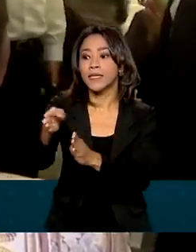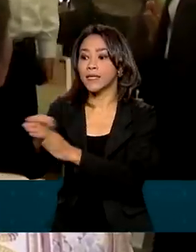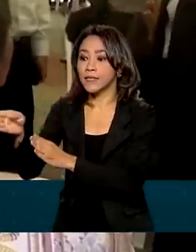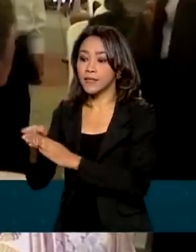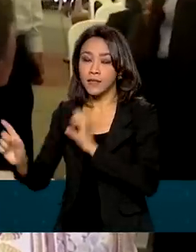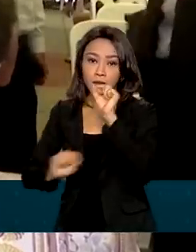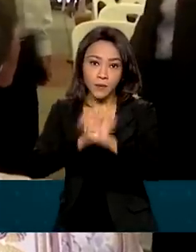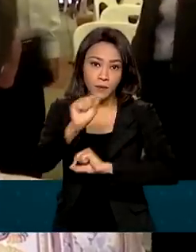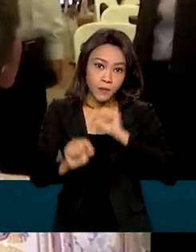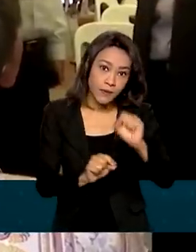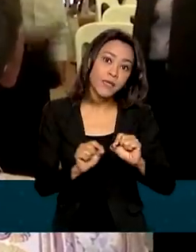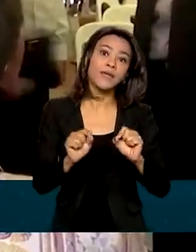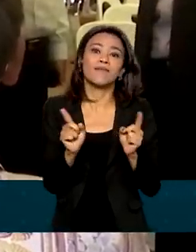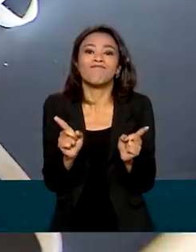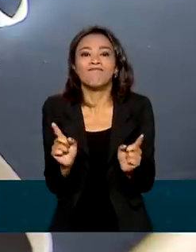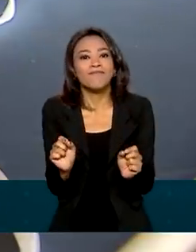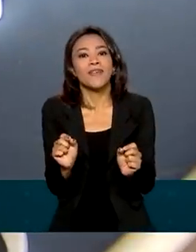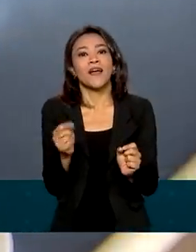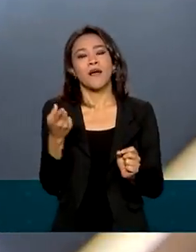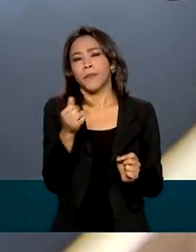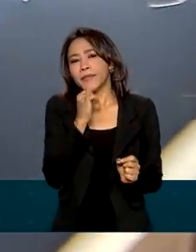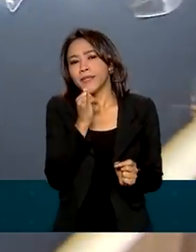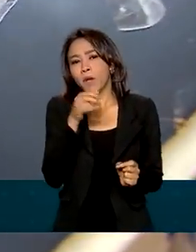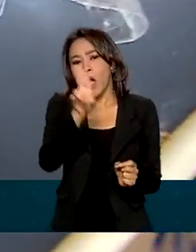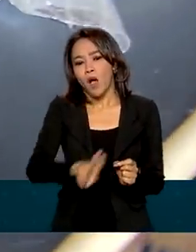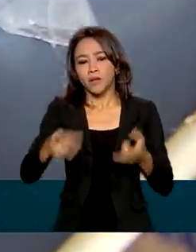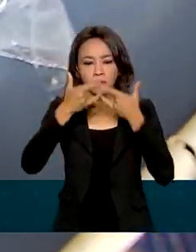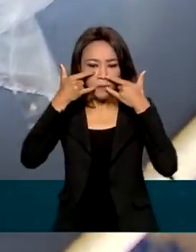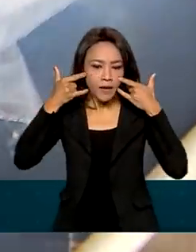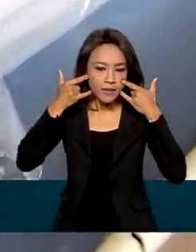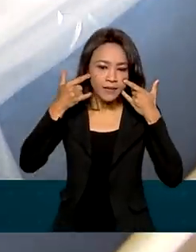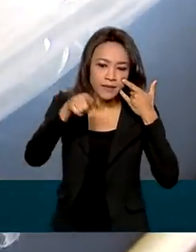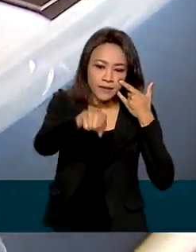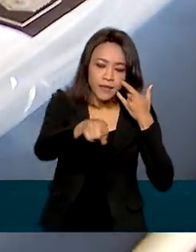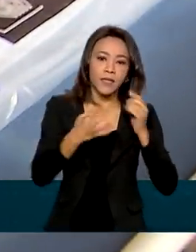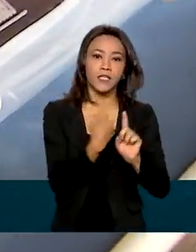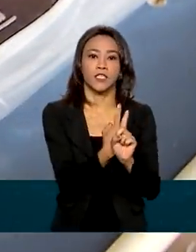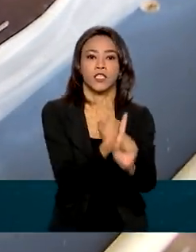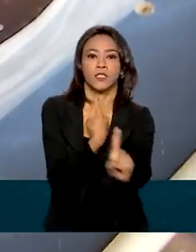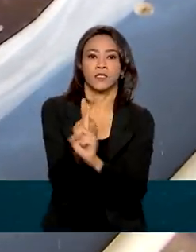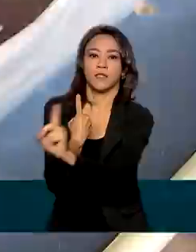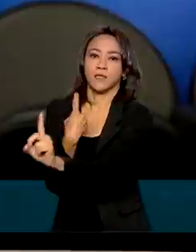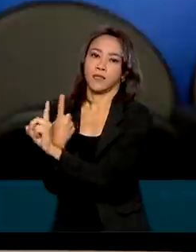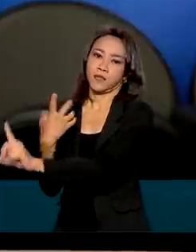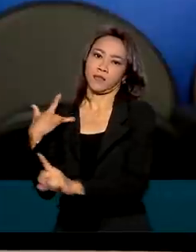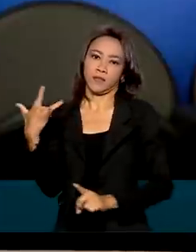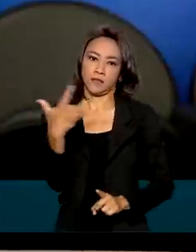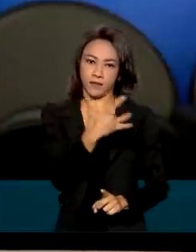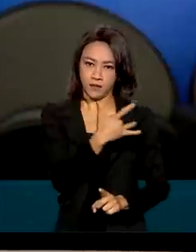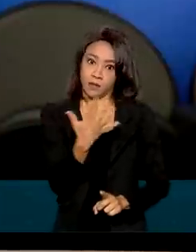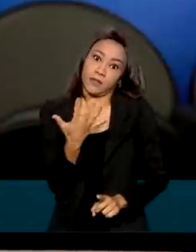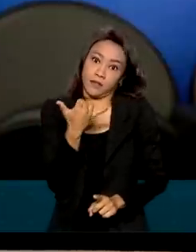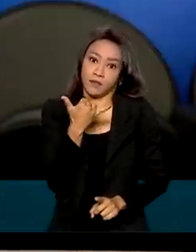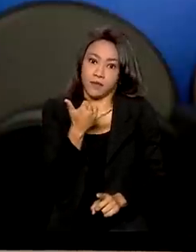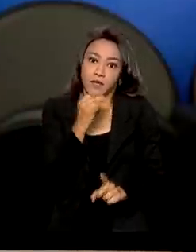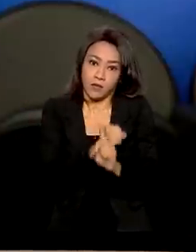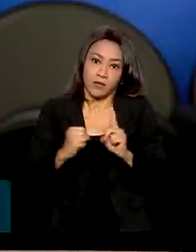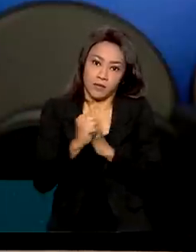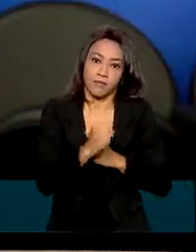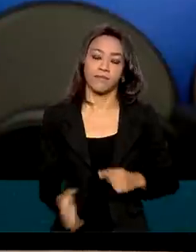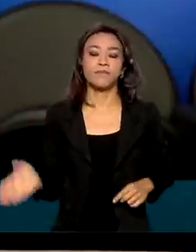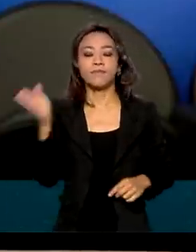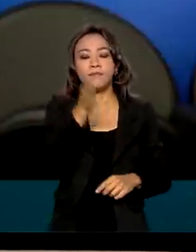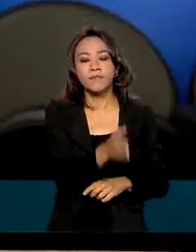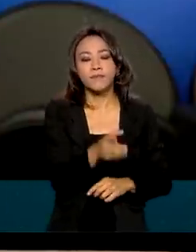chamadas de não farmacológicas, como o uso de máscaras e o distanciamento social. Esses imunizantes, eles